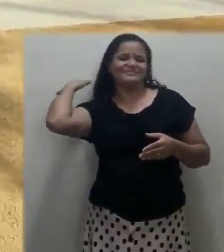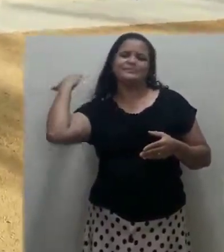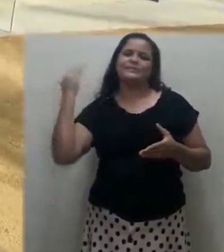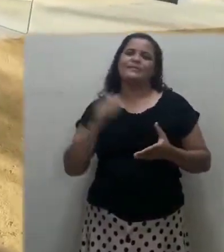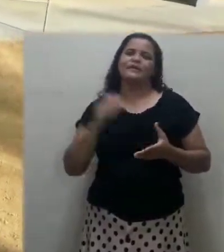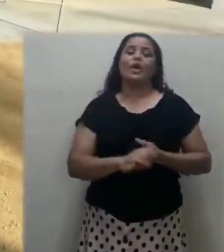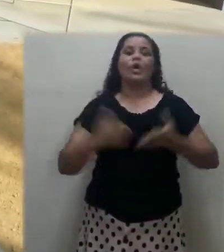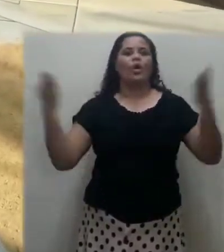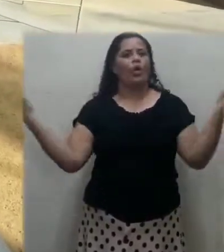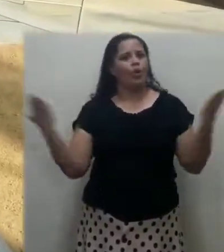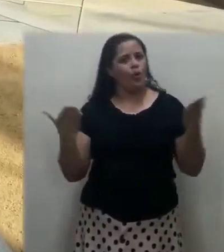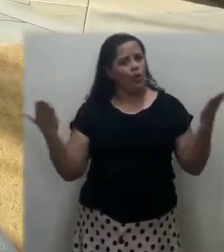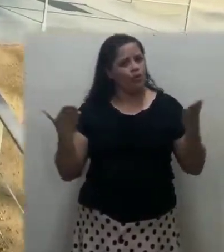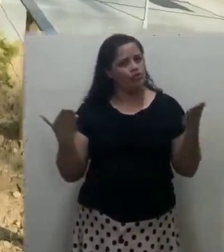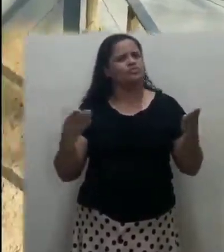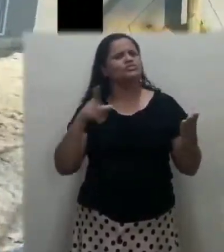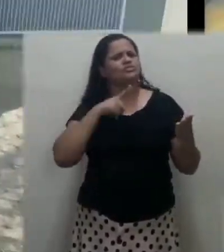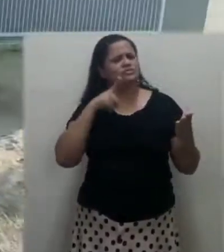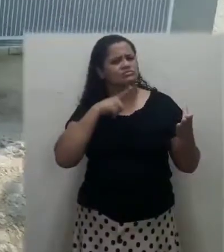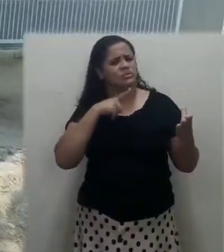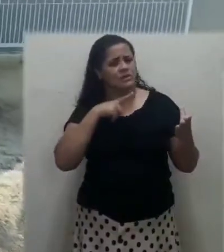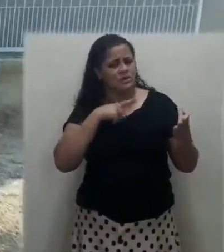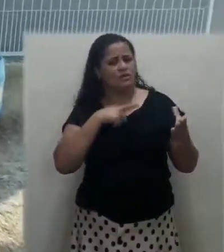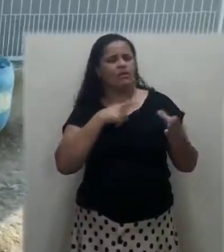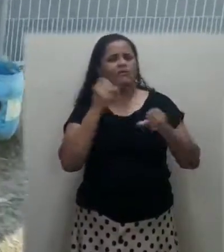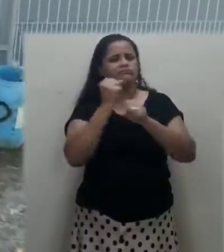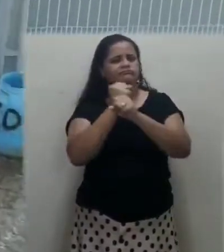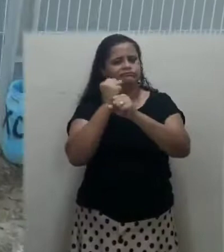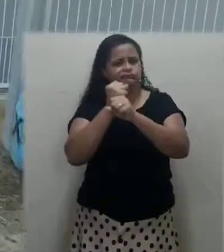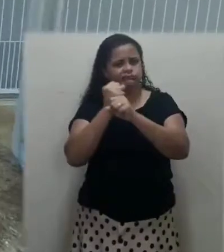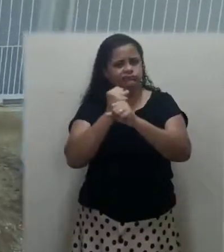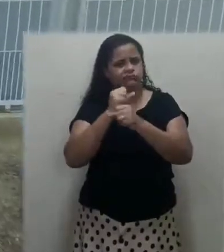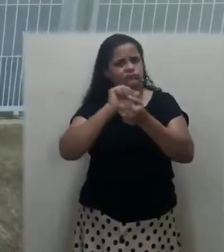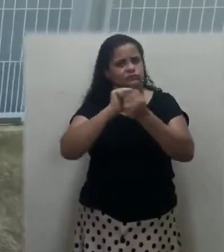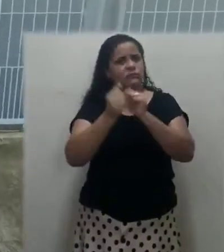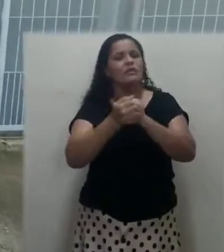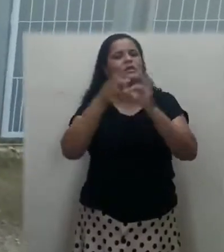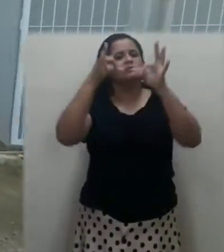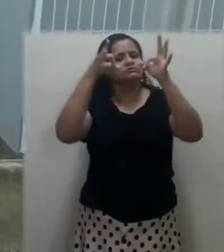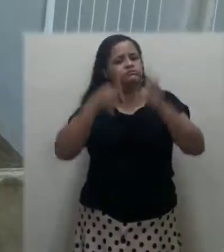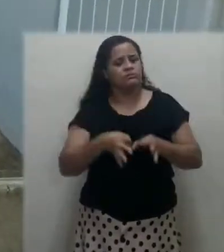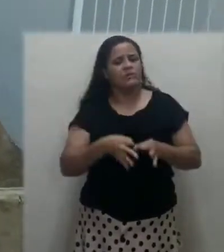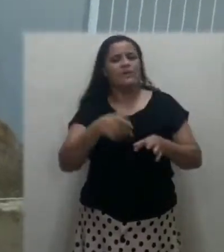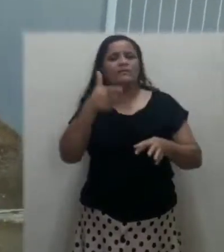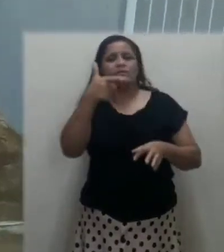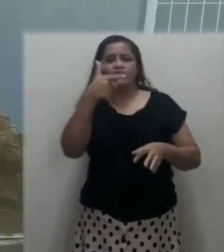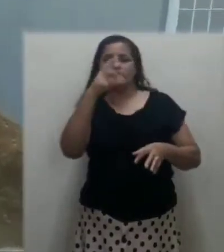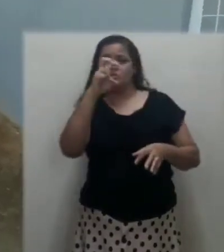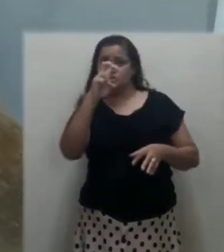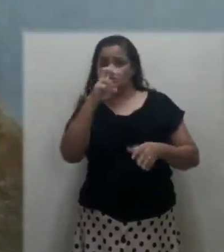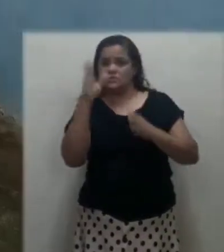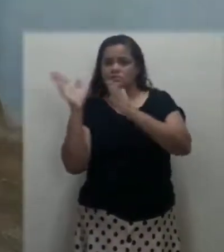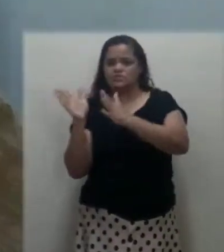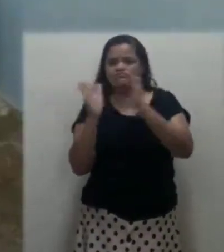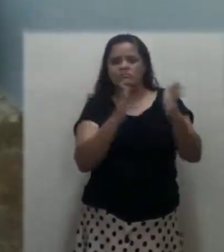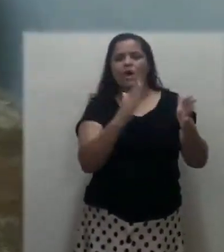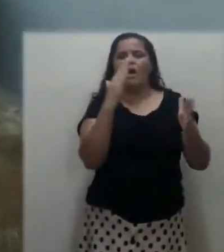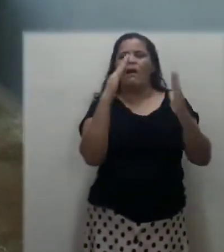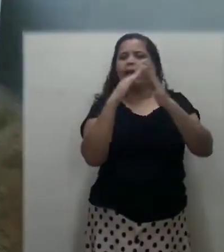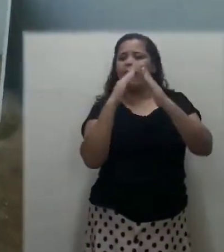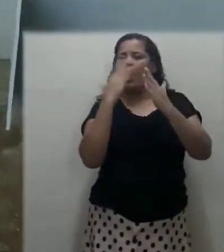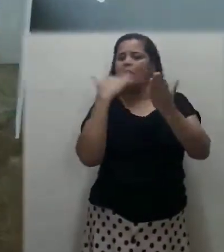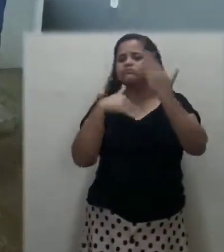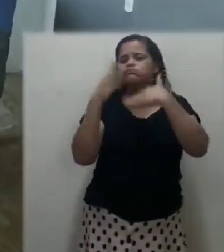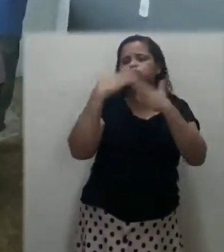nossos antepassados, hoje contamos com uma estrutura física adequada e moderna de 25 baias, casa de